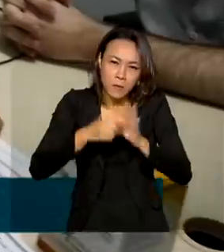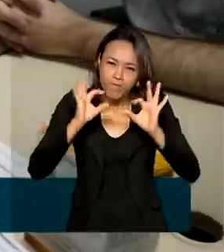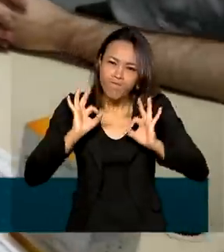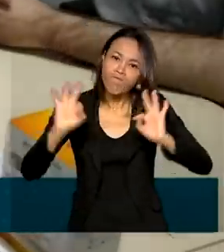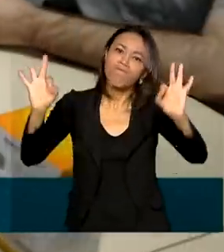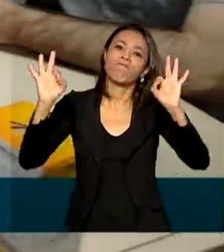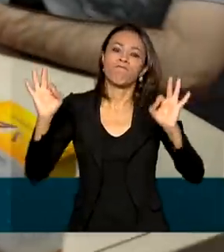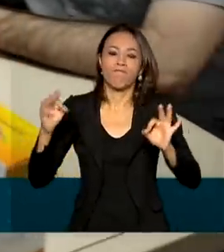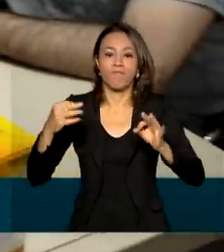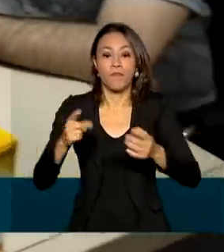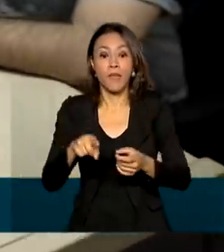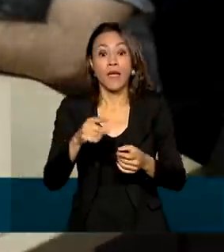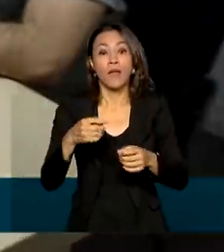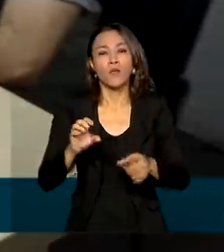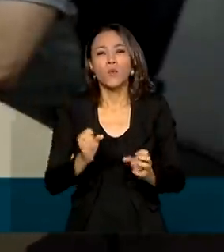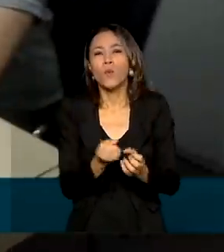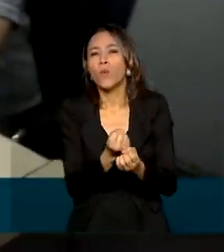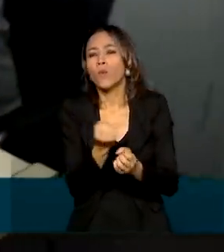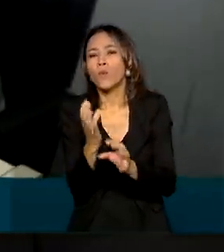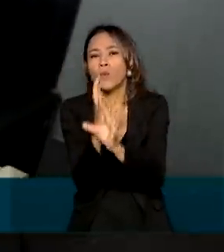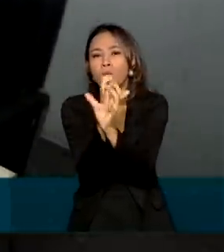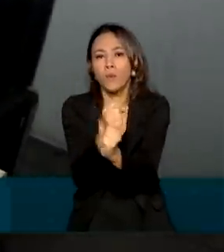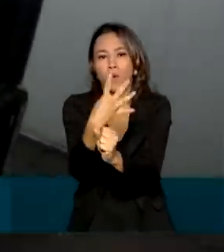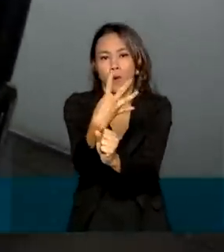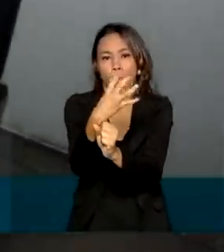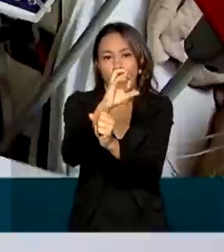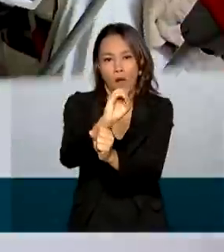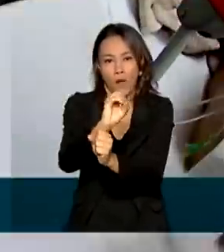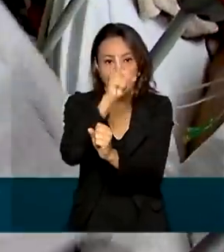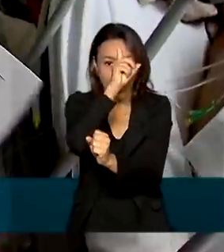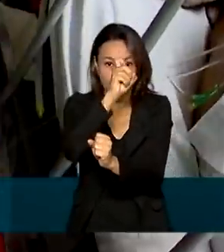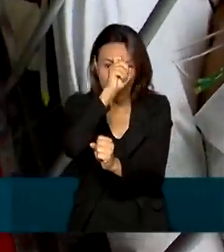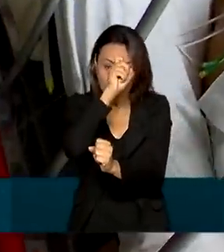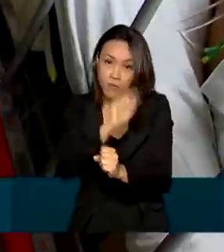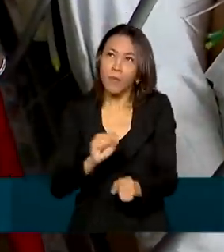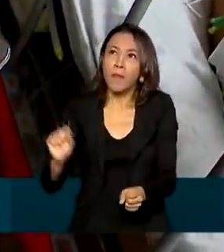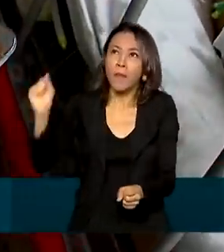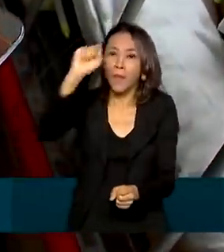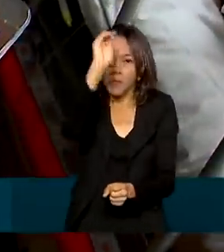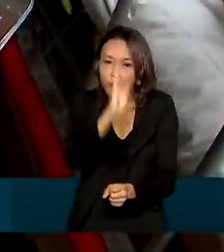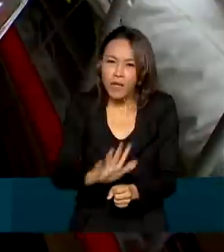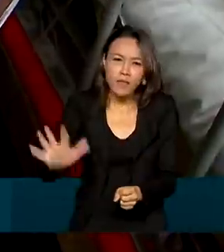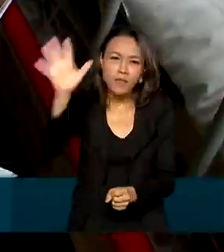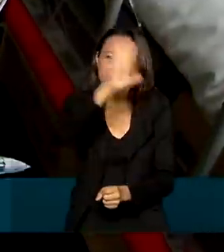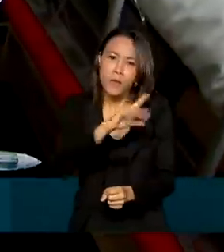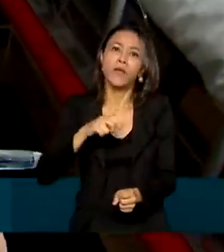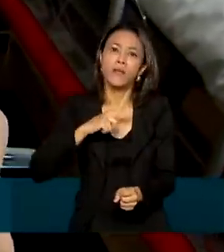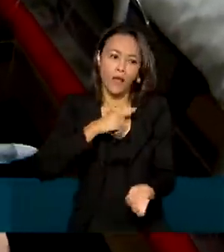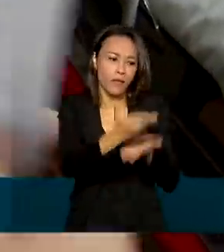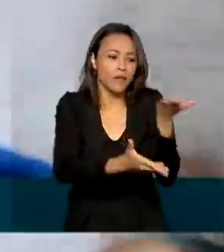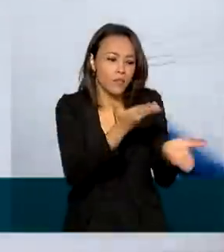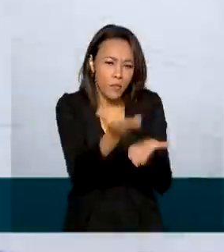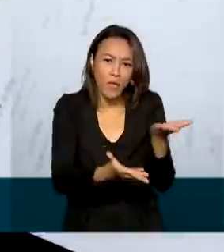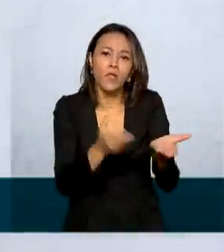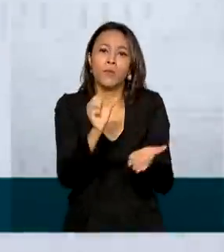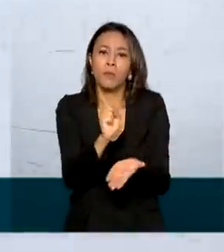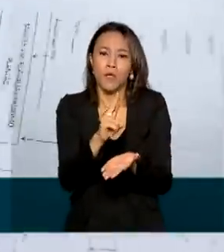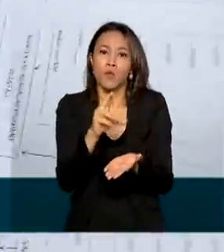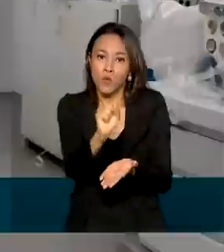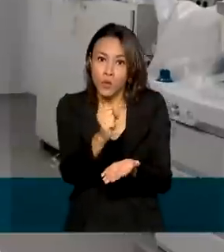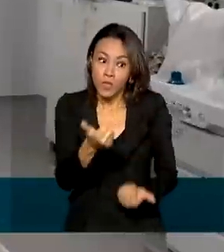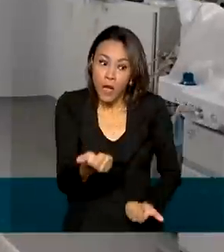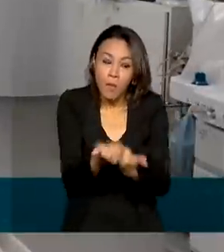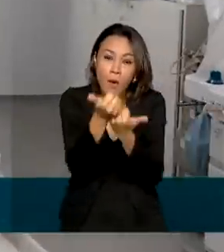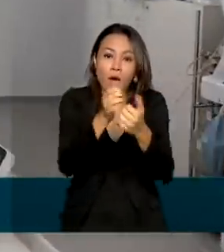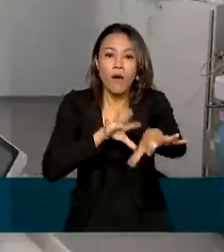existem 40 hospitais universitários federais no país que atendem pacientes do SUS e apoiam a formação